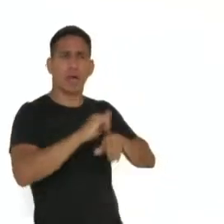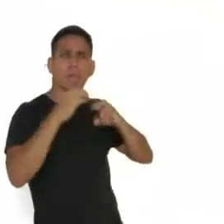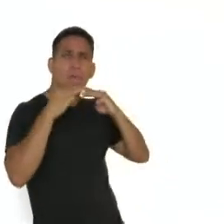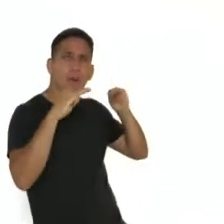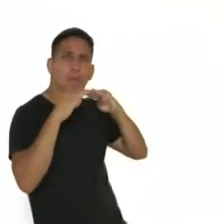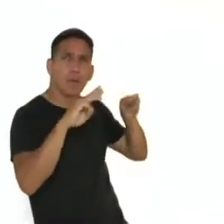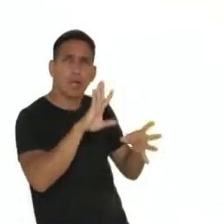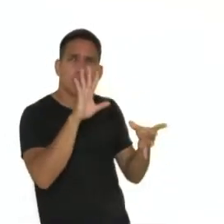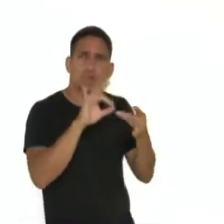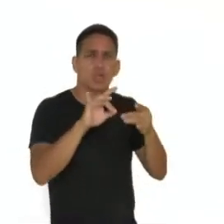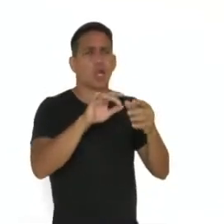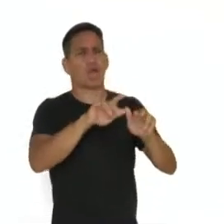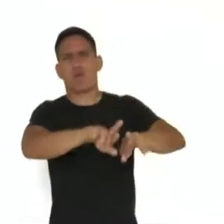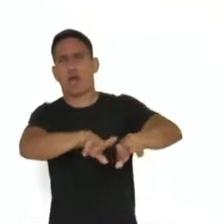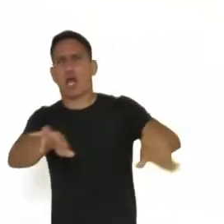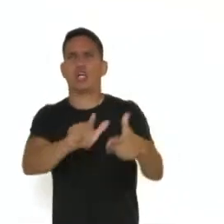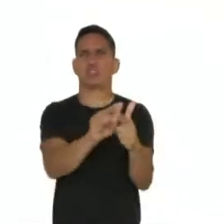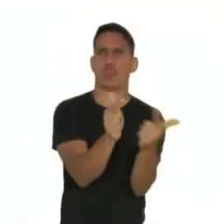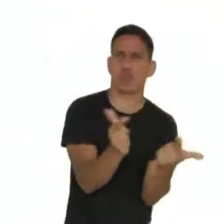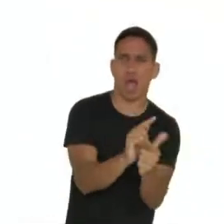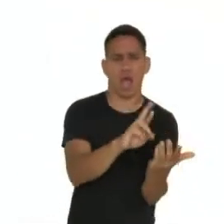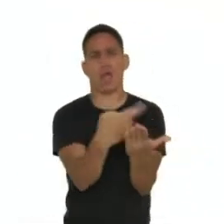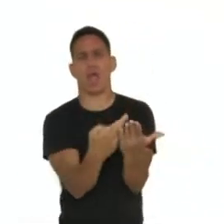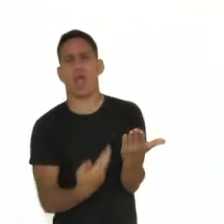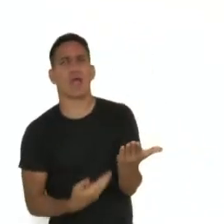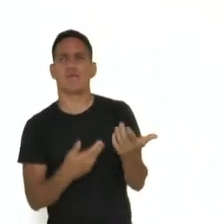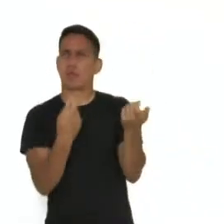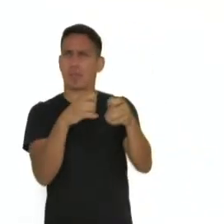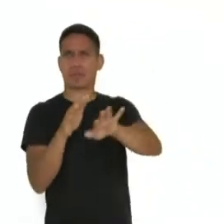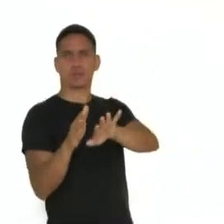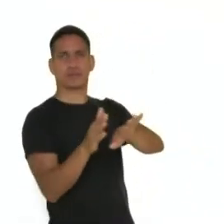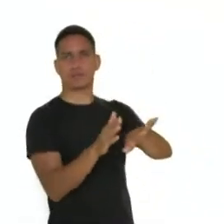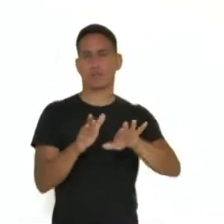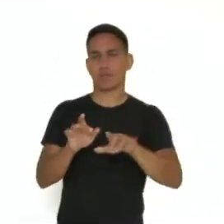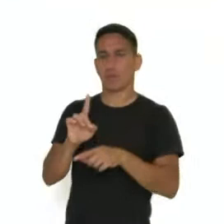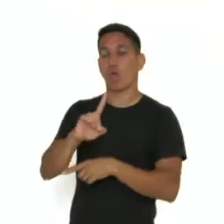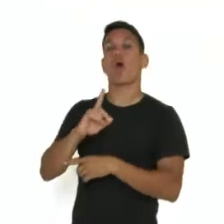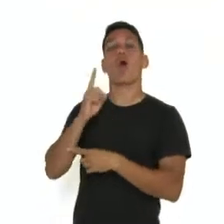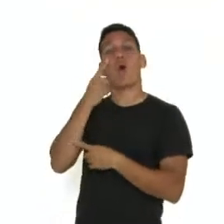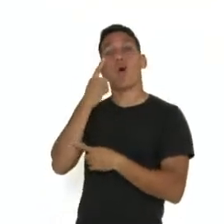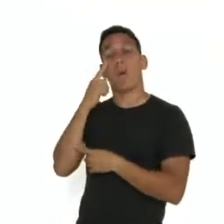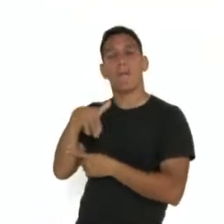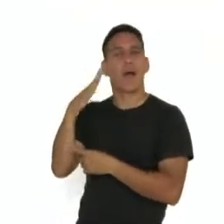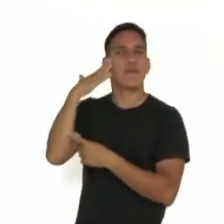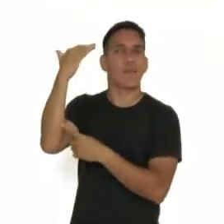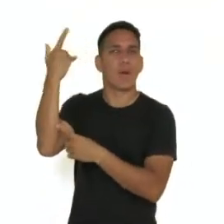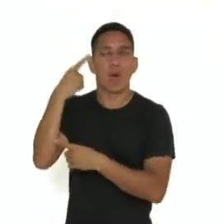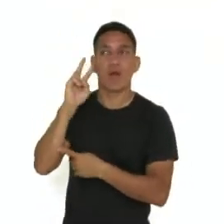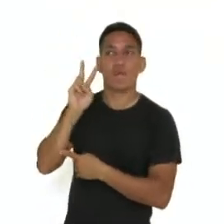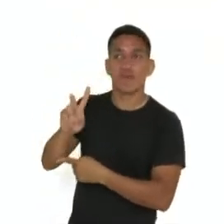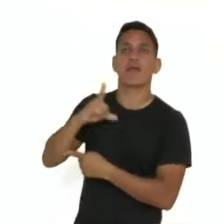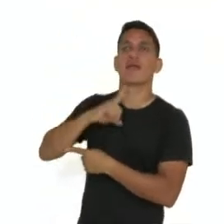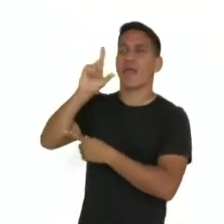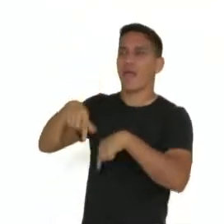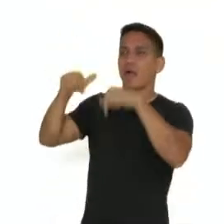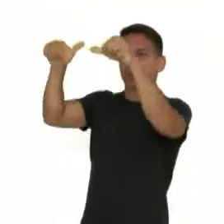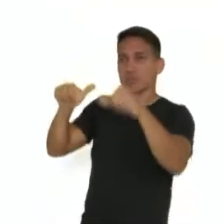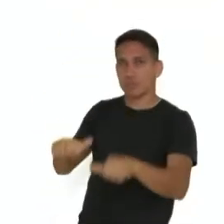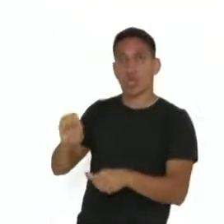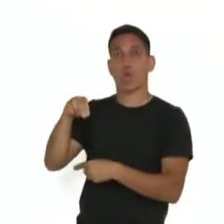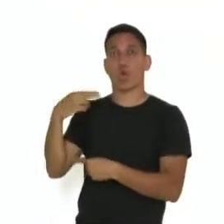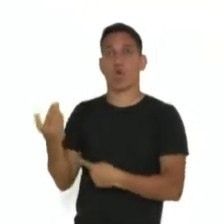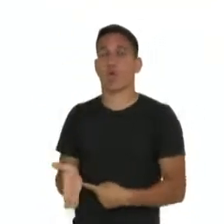exige divulgação em jornais, revistas, internet. As formas mais conhecidas de peça publicitária são o cartaz, o painel